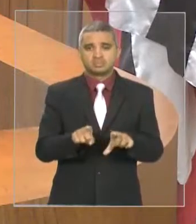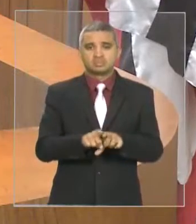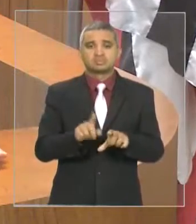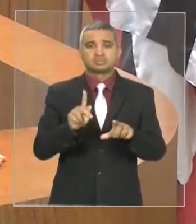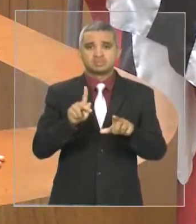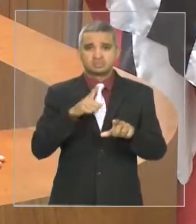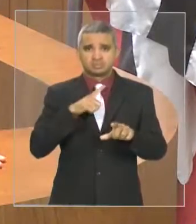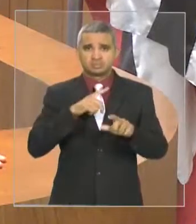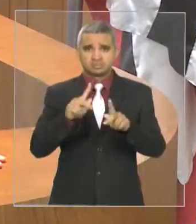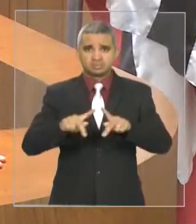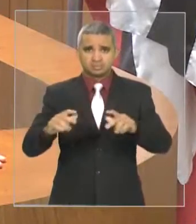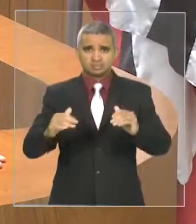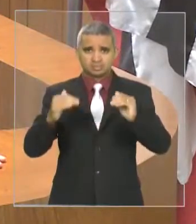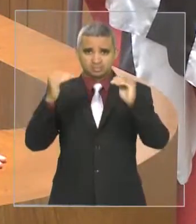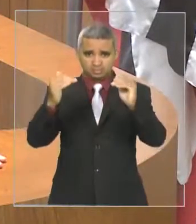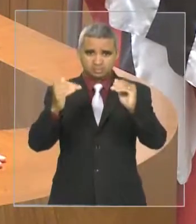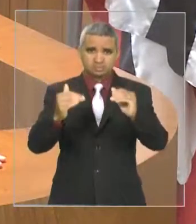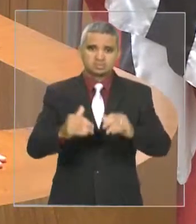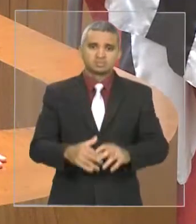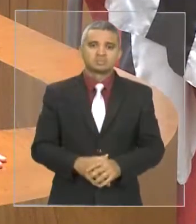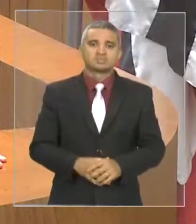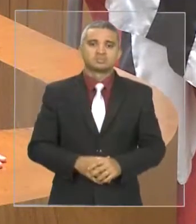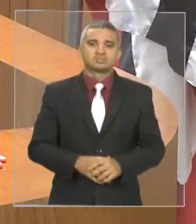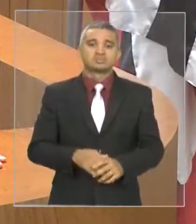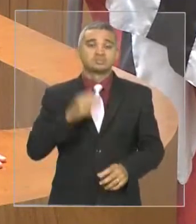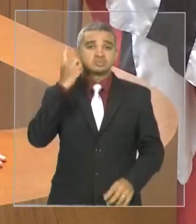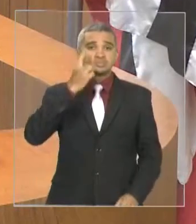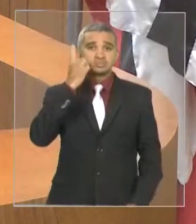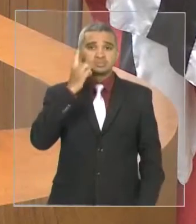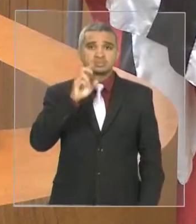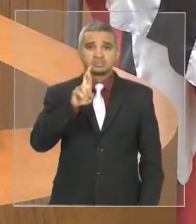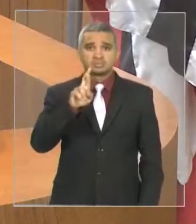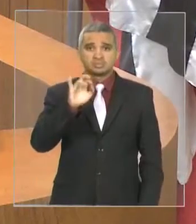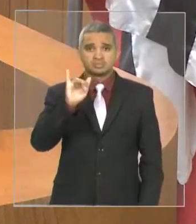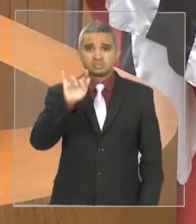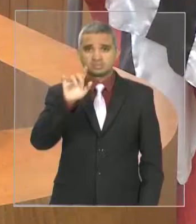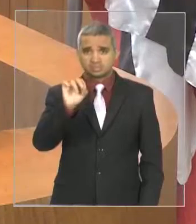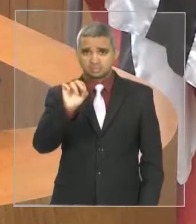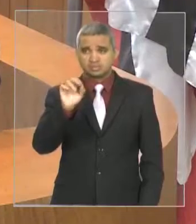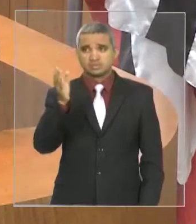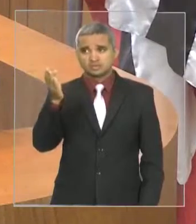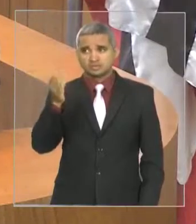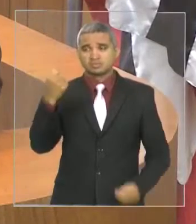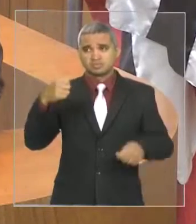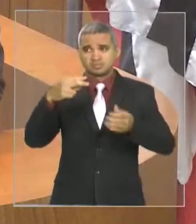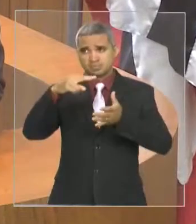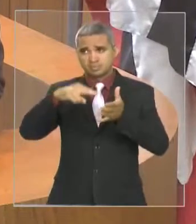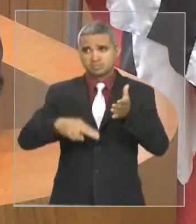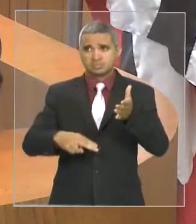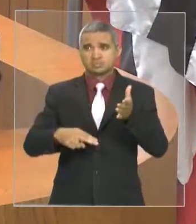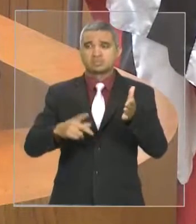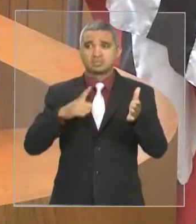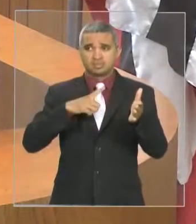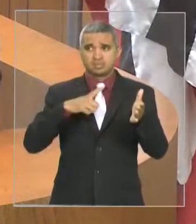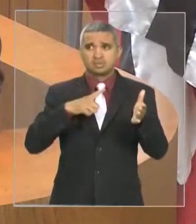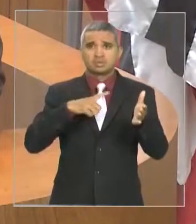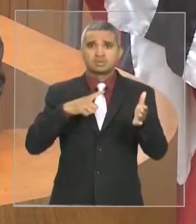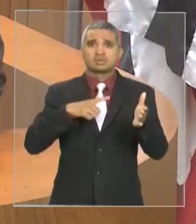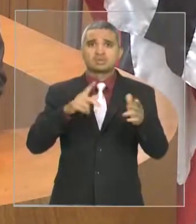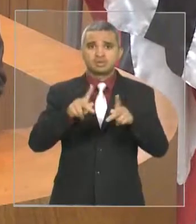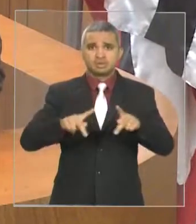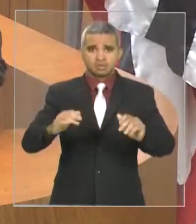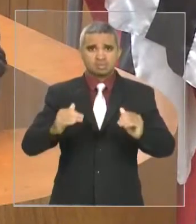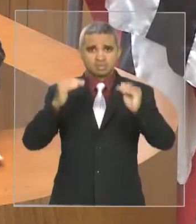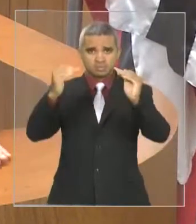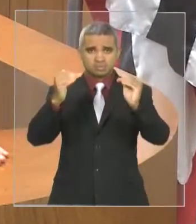existe, deputado Rigo Telles, vossa excelência deveria saber, ler um pouquinho sobre legislação esportiva, existe uma procuradoria do tribunal, existe uma